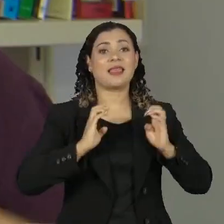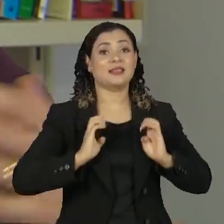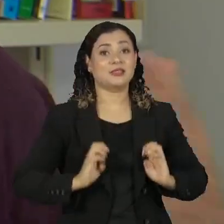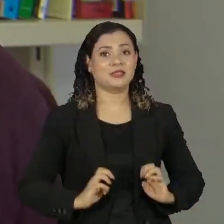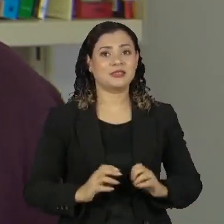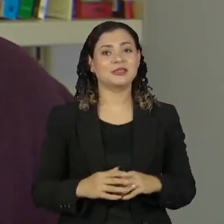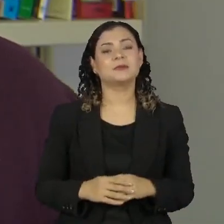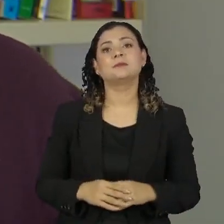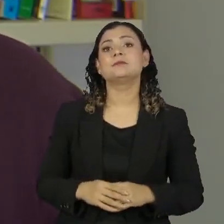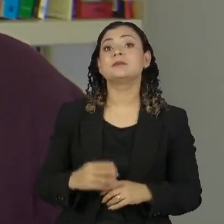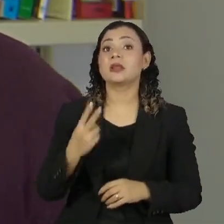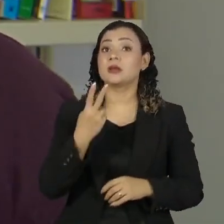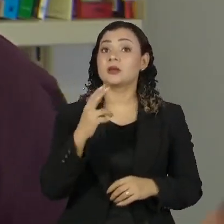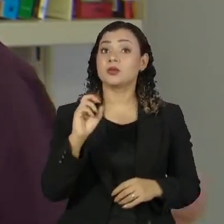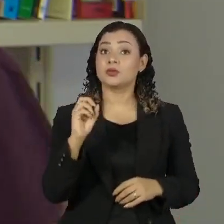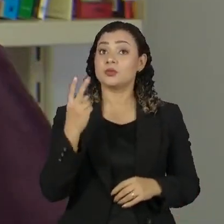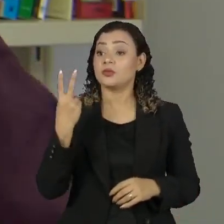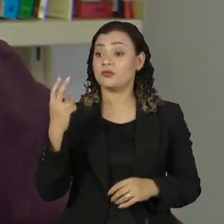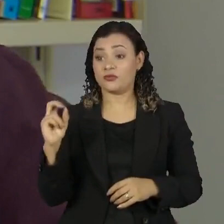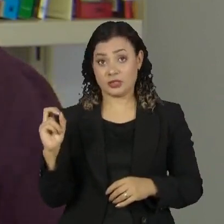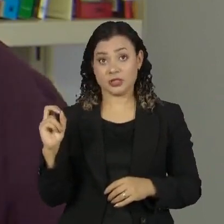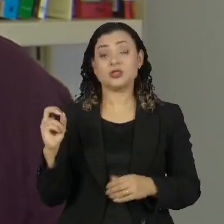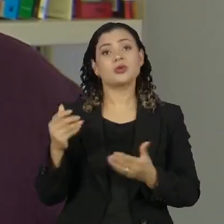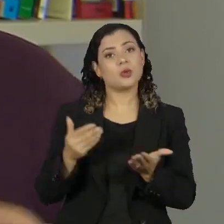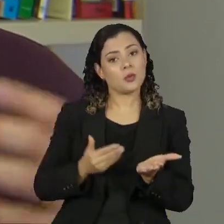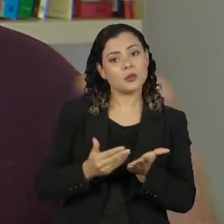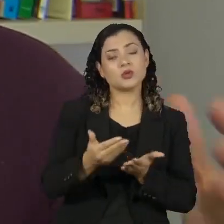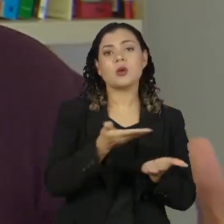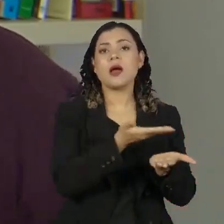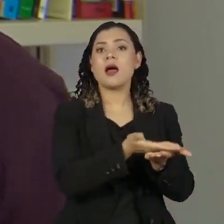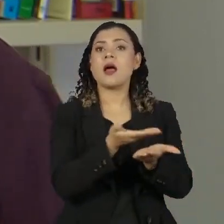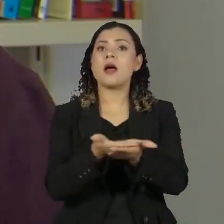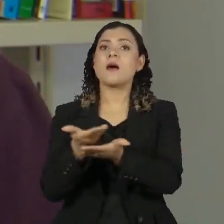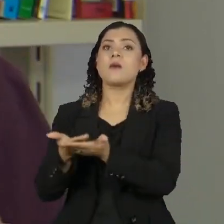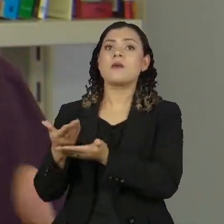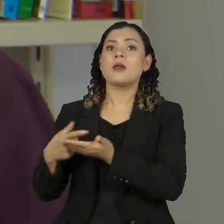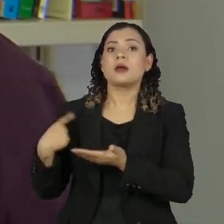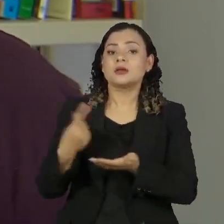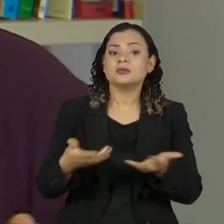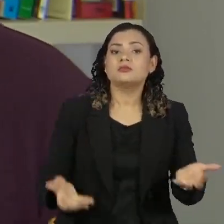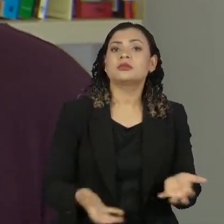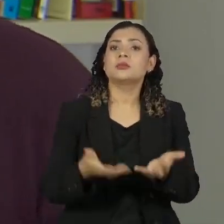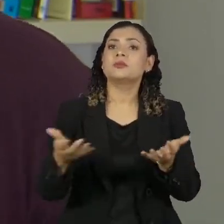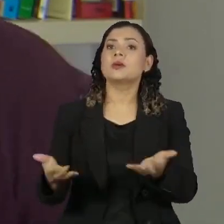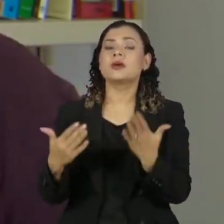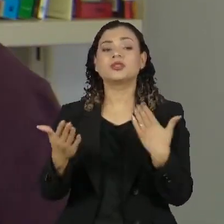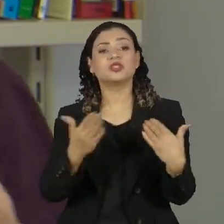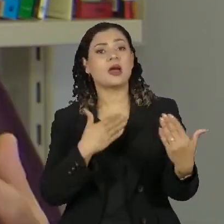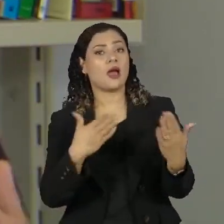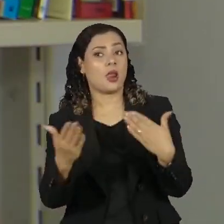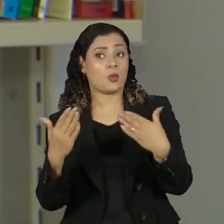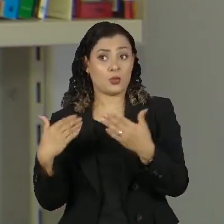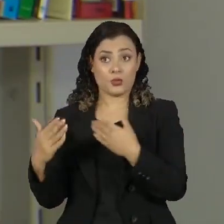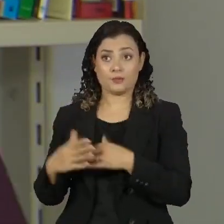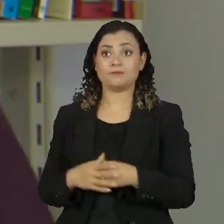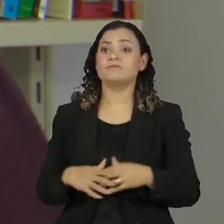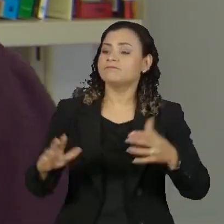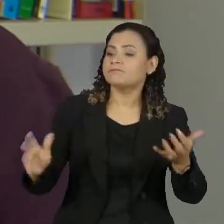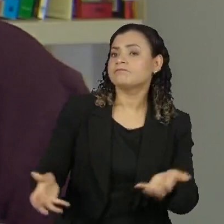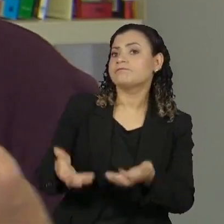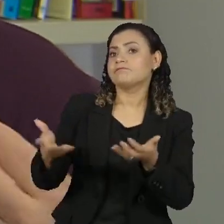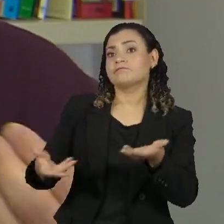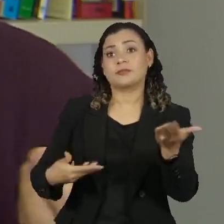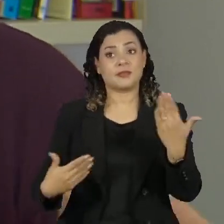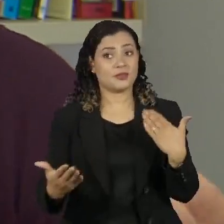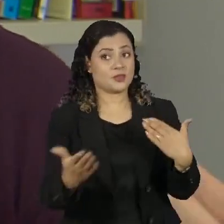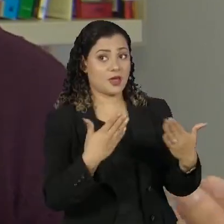Foi implementado desde 2020 e são aulas que a gente procura estimular o diálogo. Nesse diálogo, nós